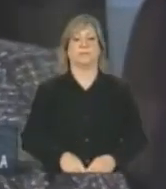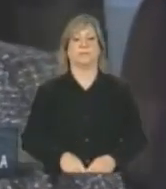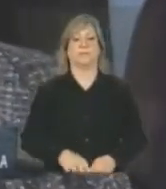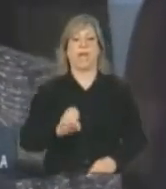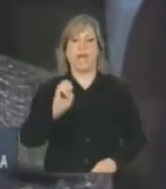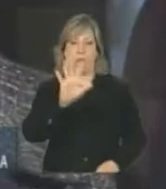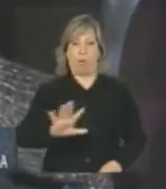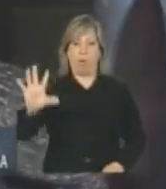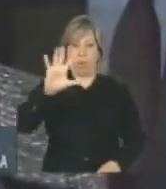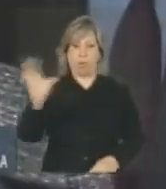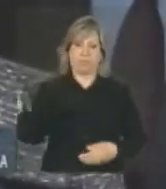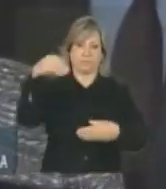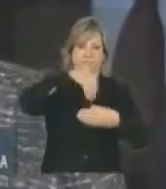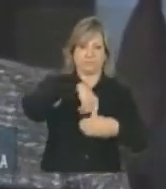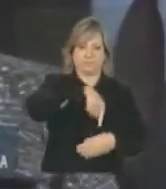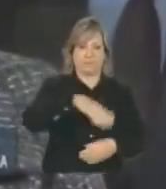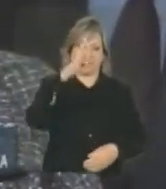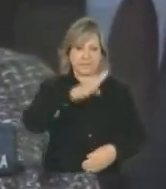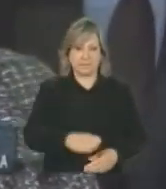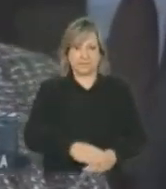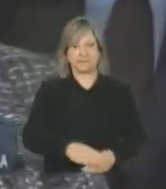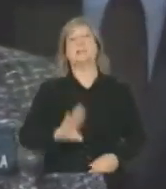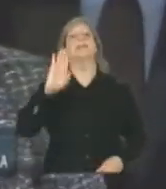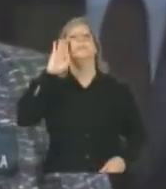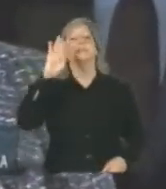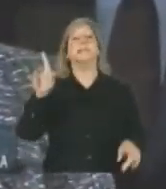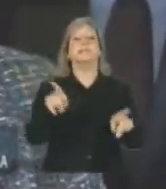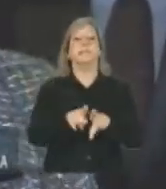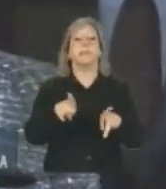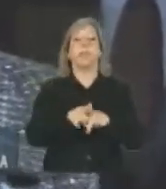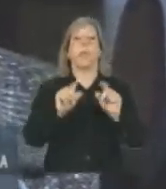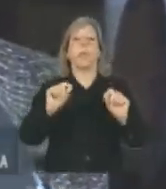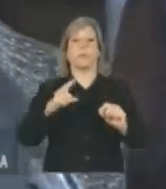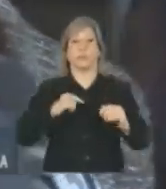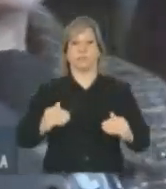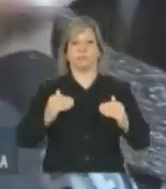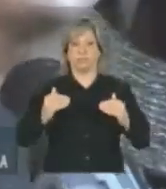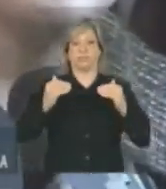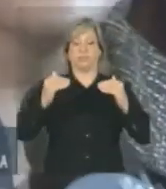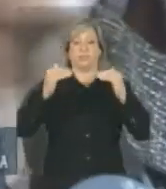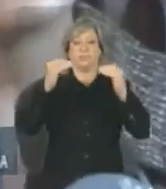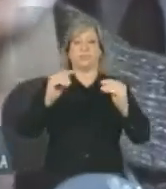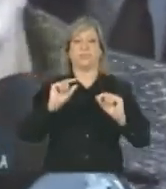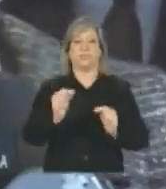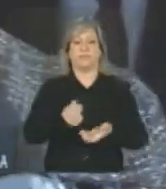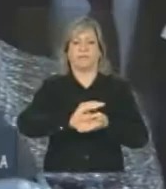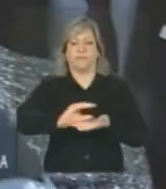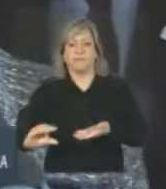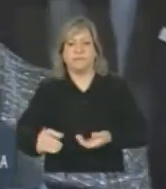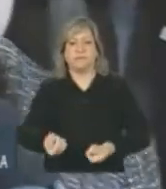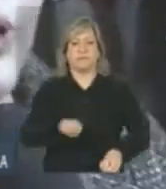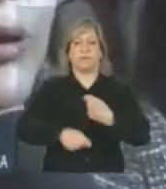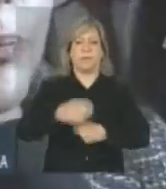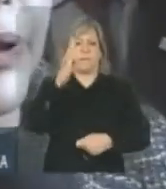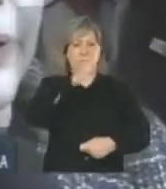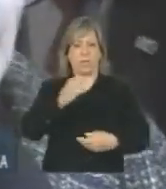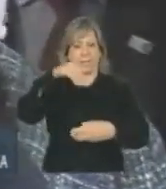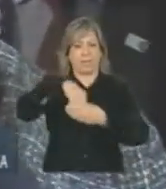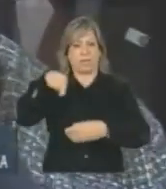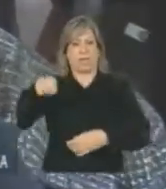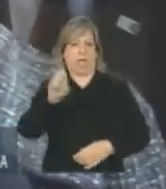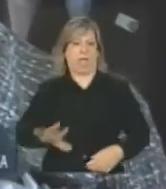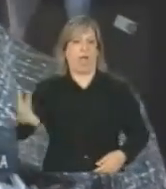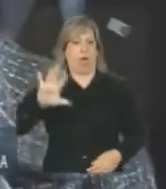europeus no Brasil e, sobretudo, o que está crescente, investimentos do Brasil na Europa.